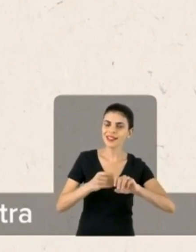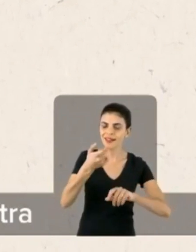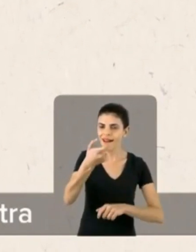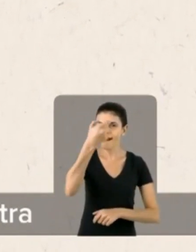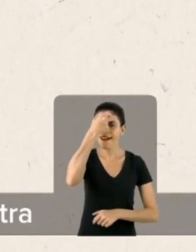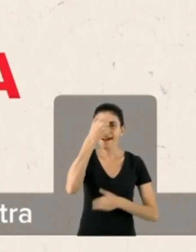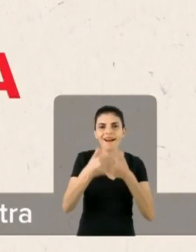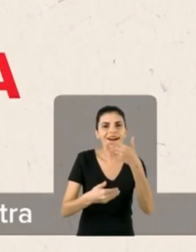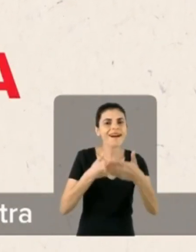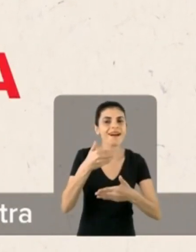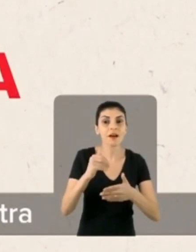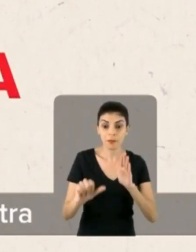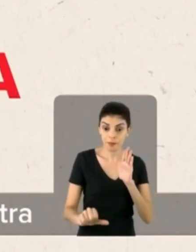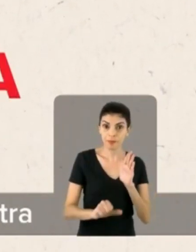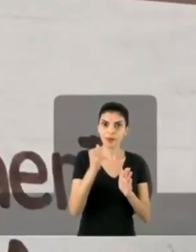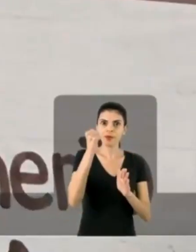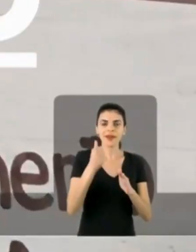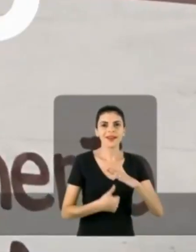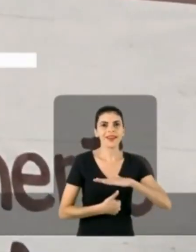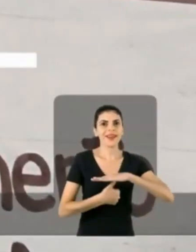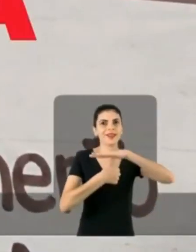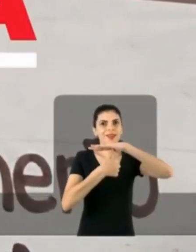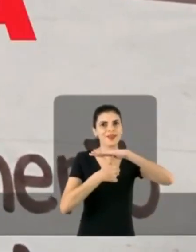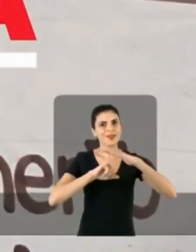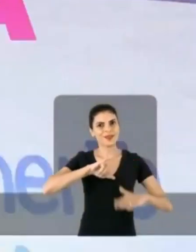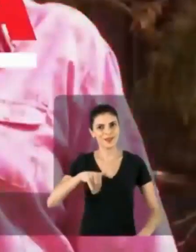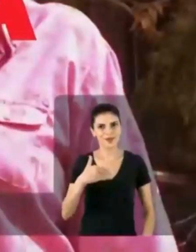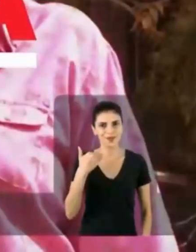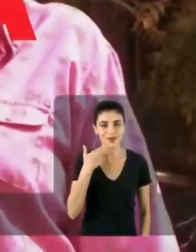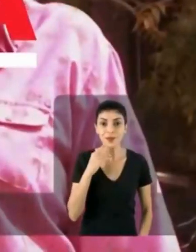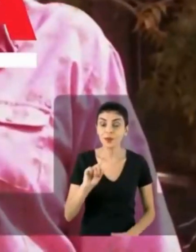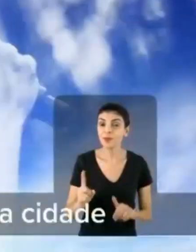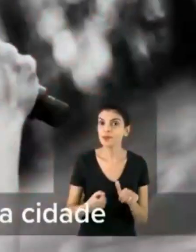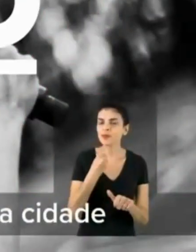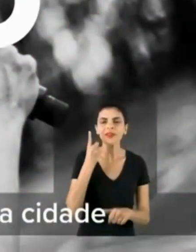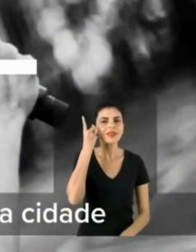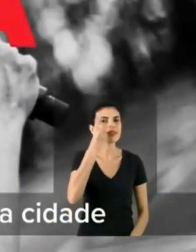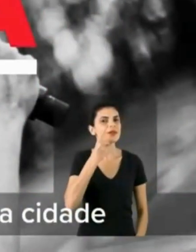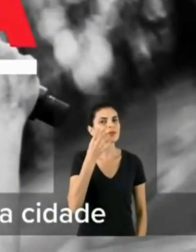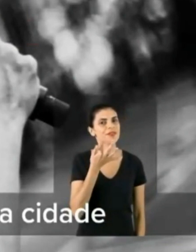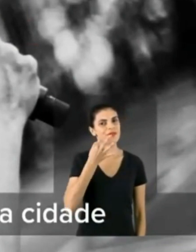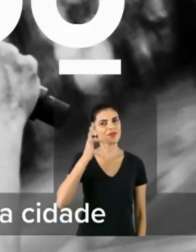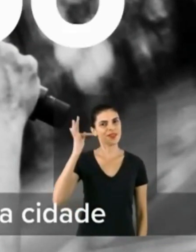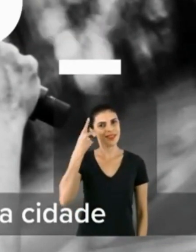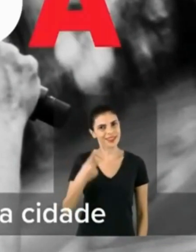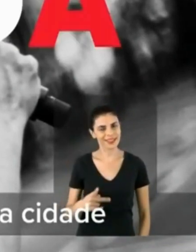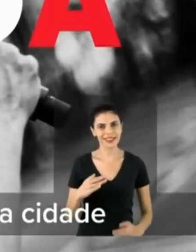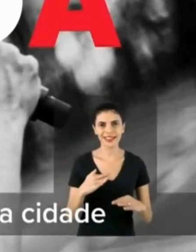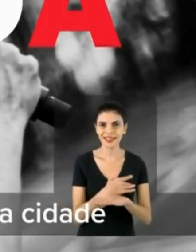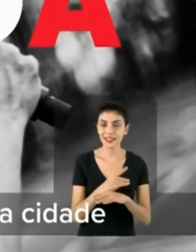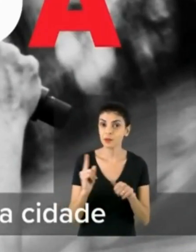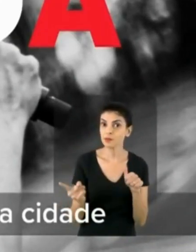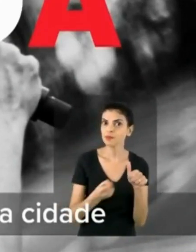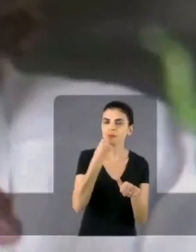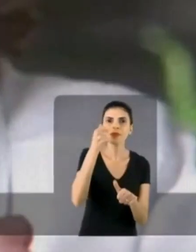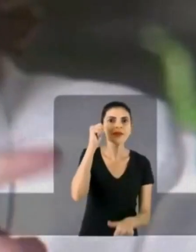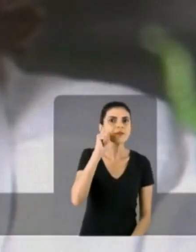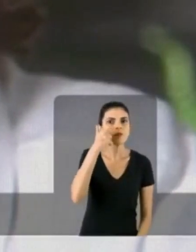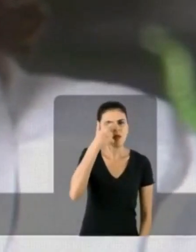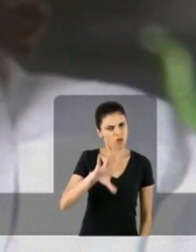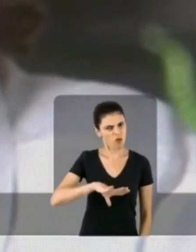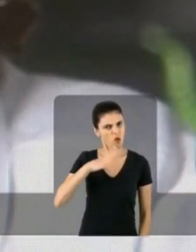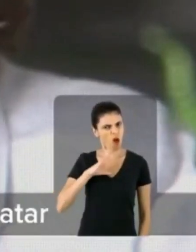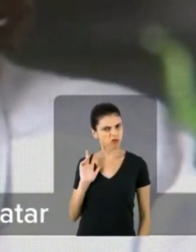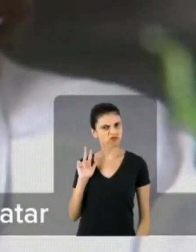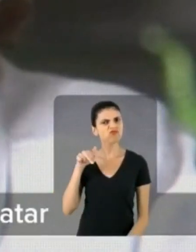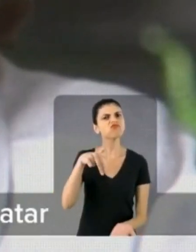quando a gente muda uma única letra. Eu fui a primeira reitora da UFJF. E fui a primeira deputada federal da nossa cidade. Fui também